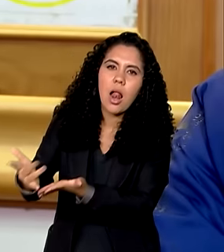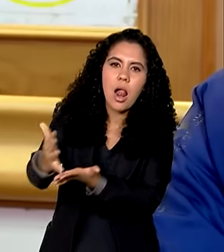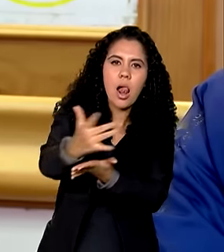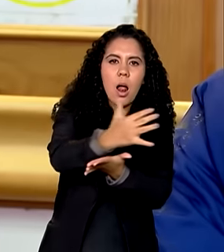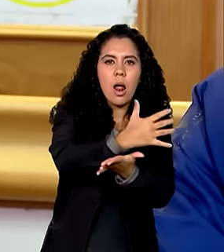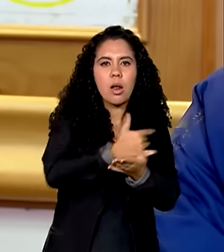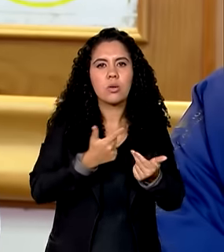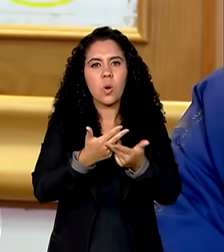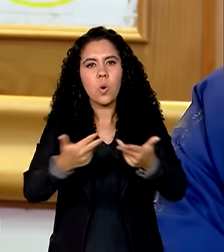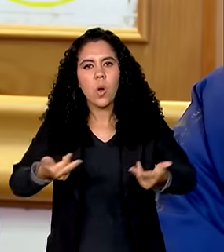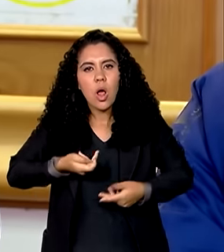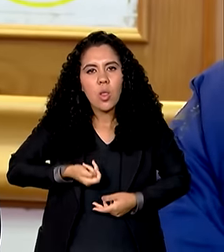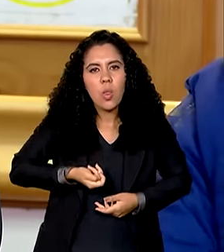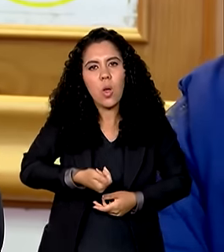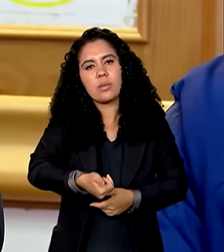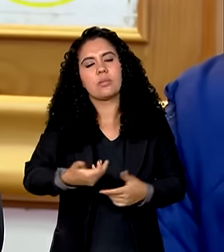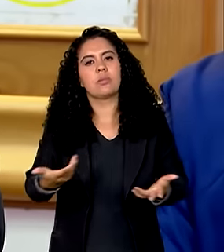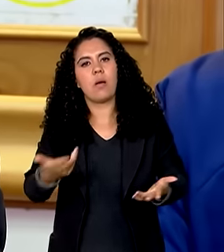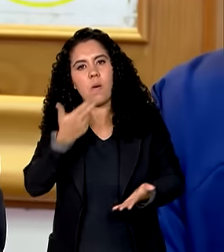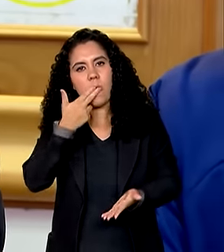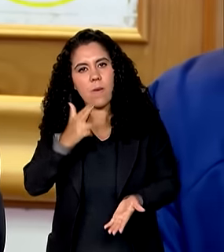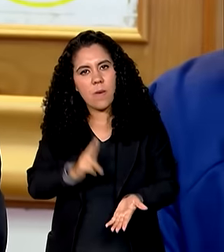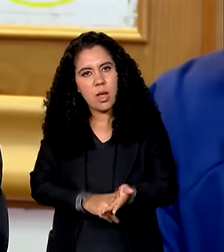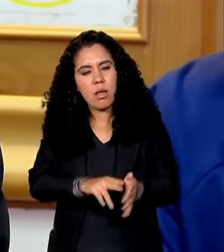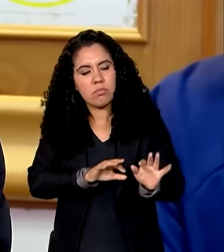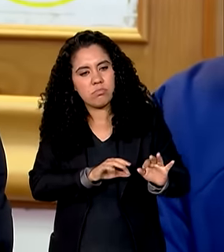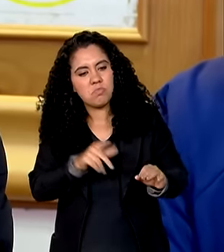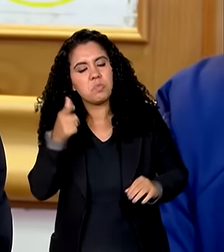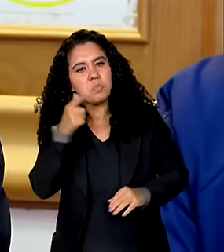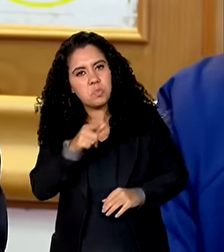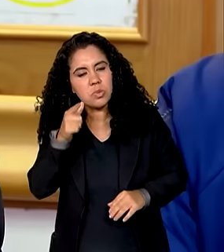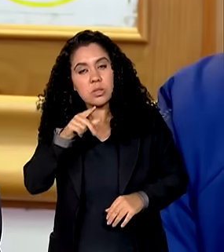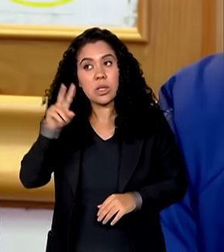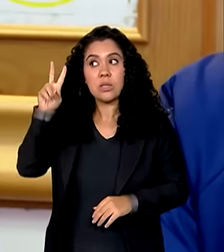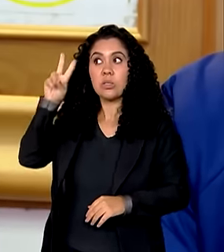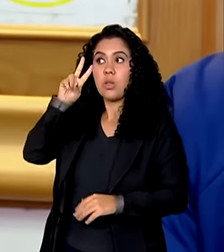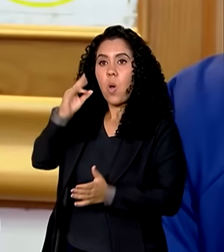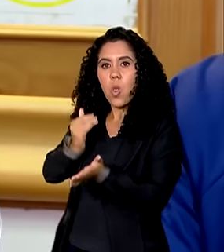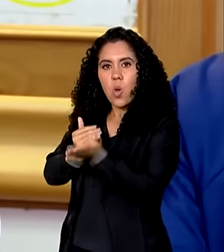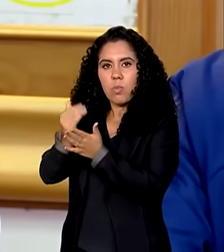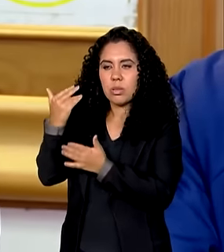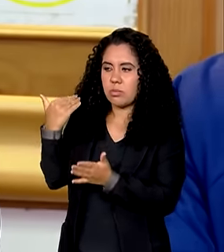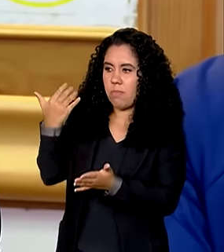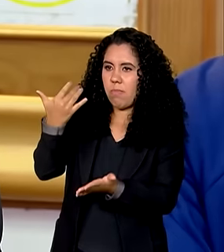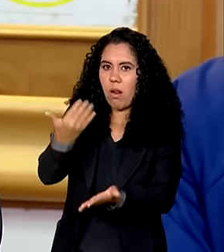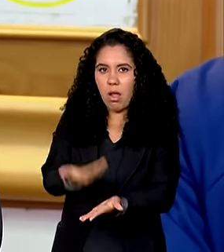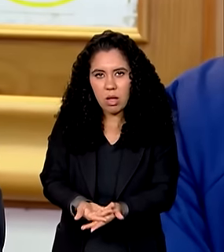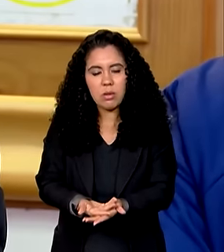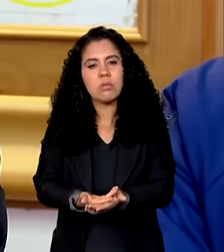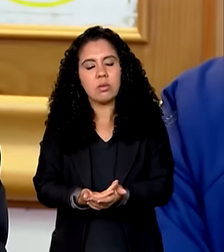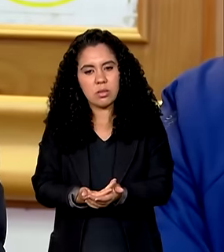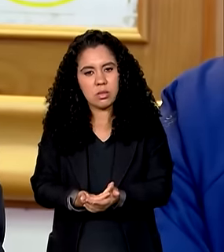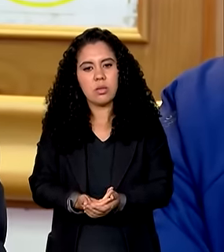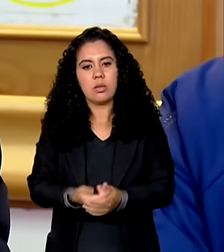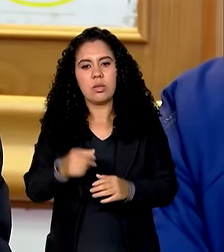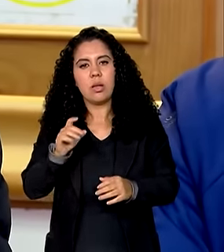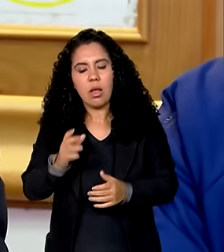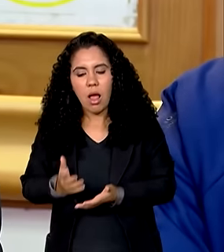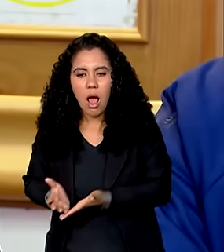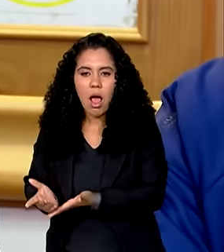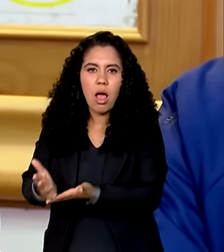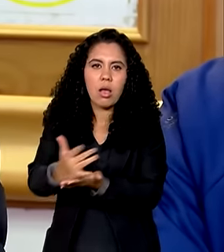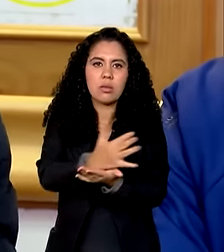doações os Correios que desde segunda-feira tem feito esse trabalho não só em arrecadar